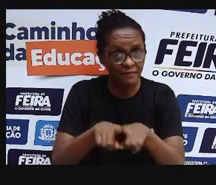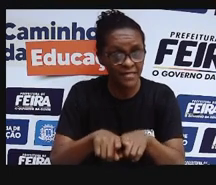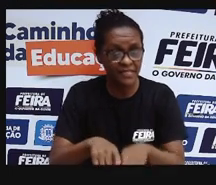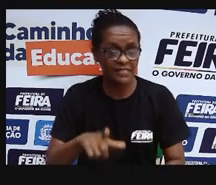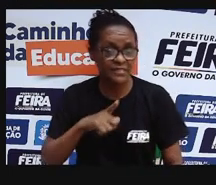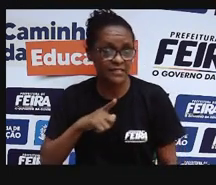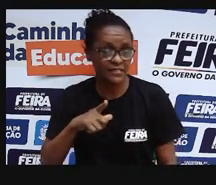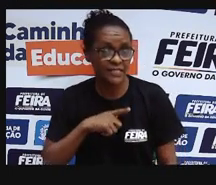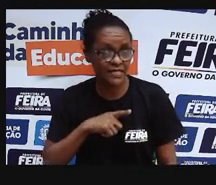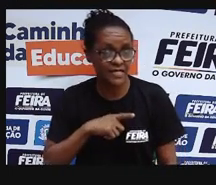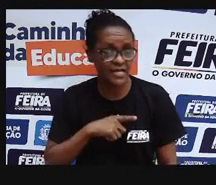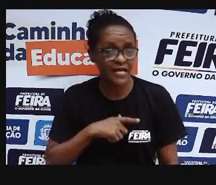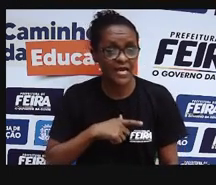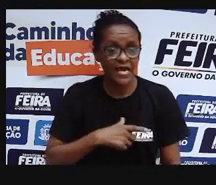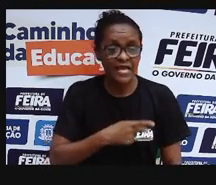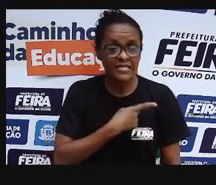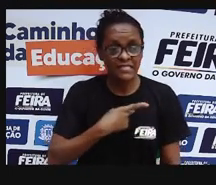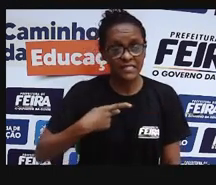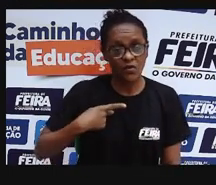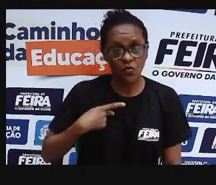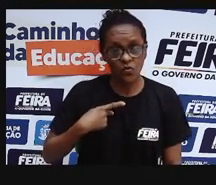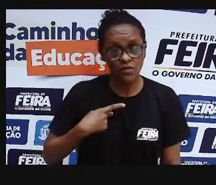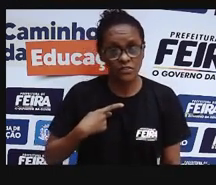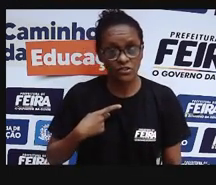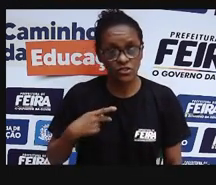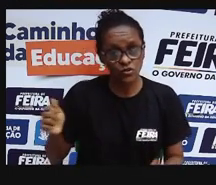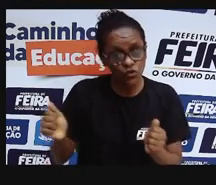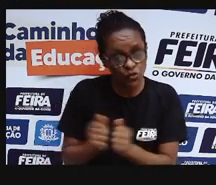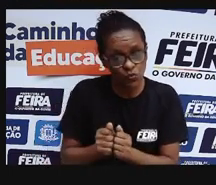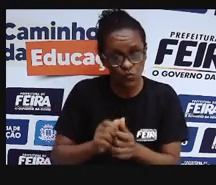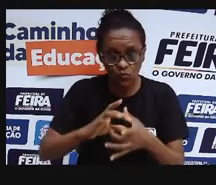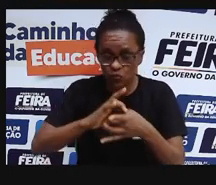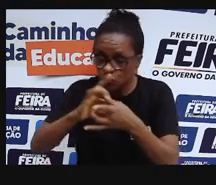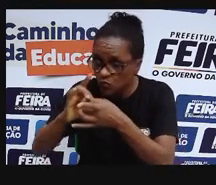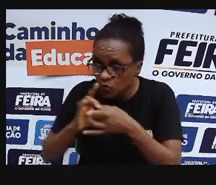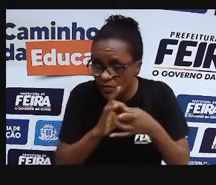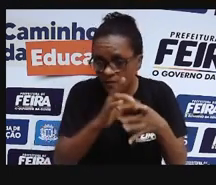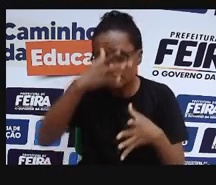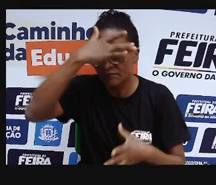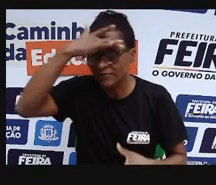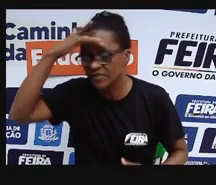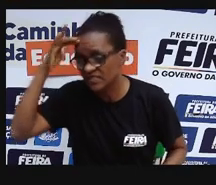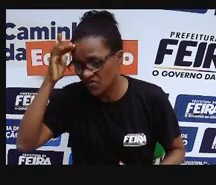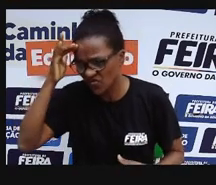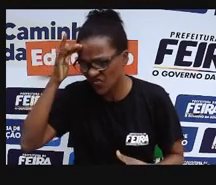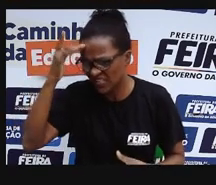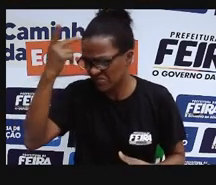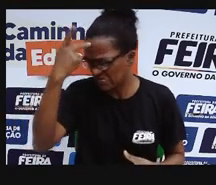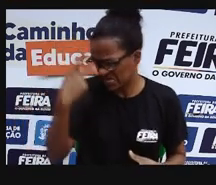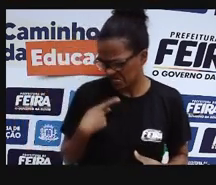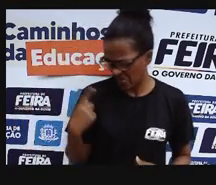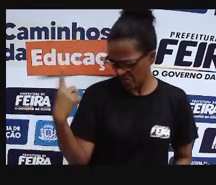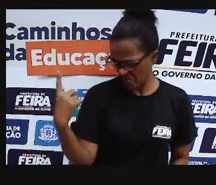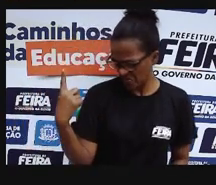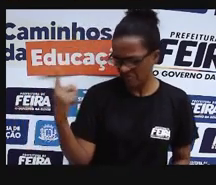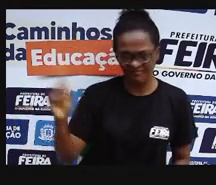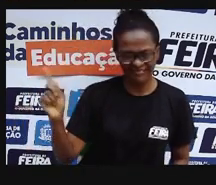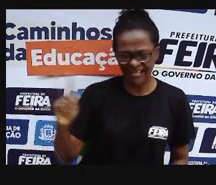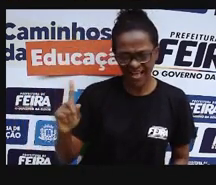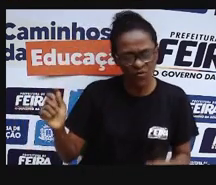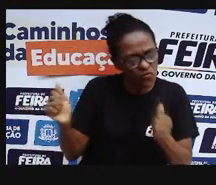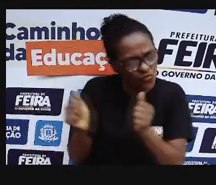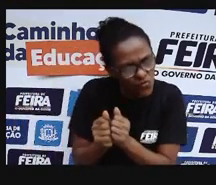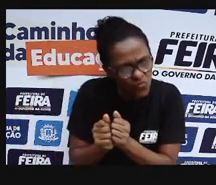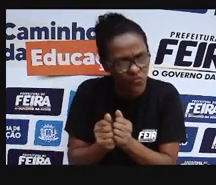social. Por quê? Porque eu tenho que estar em saúde comigo e com quem está ao meu redor. Será que a nossa